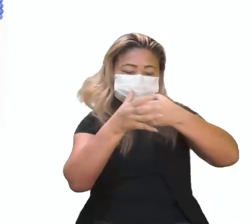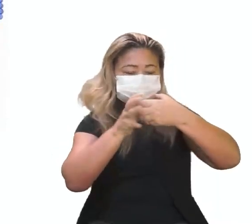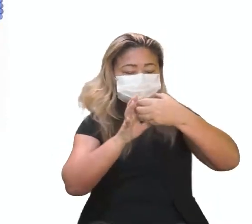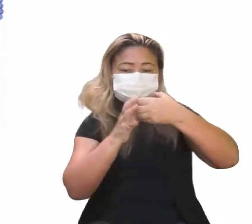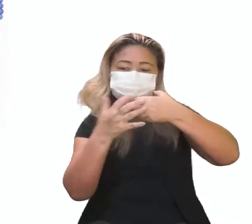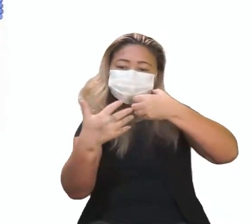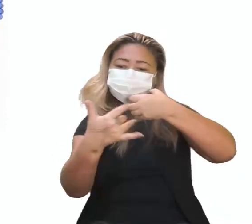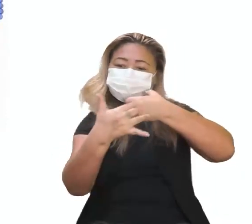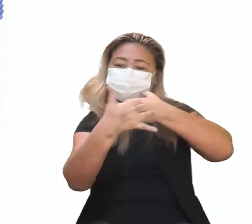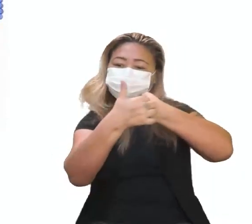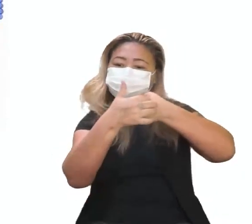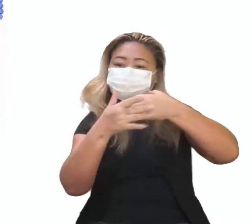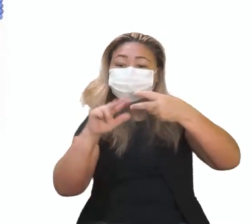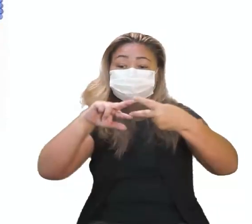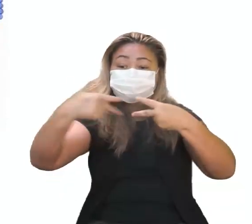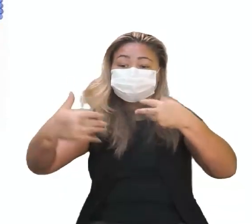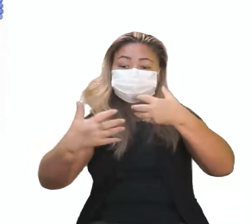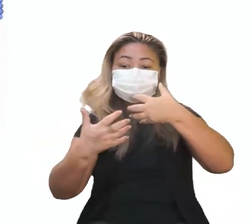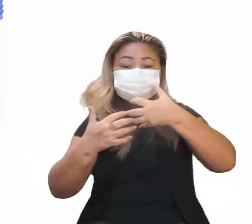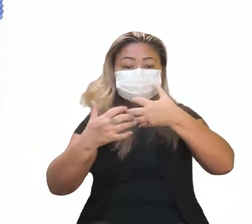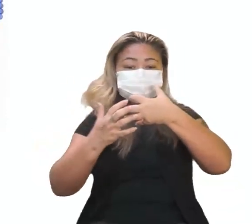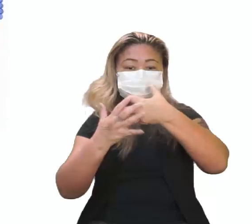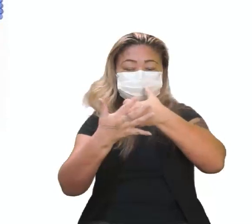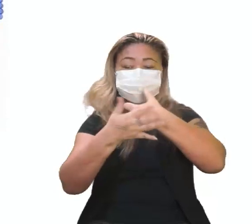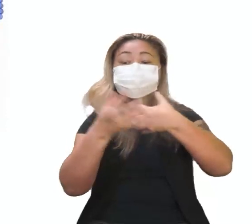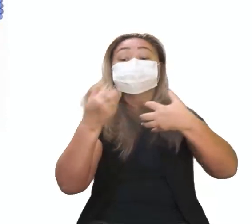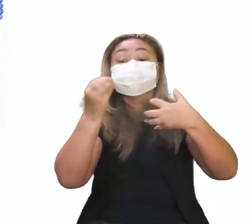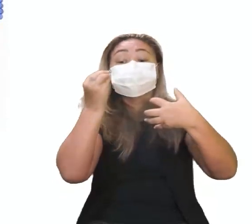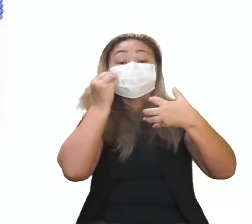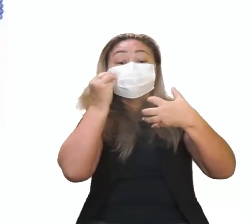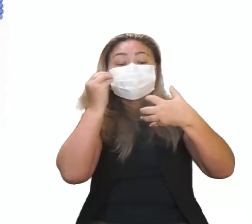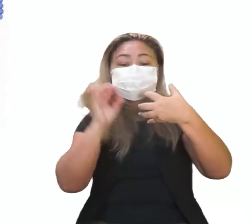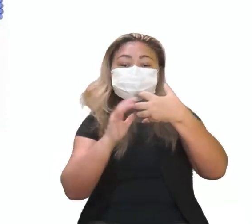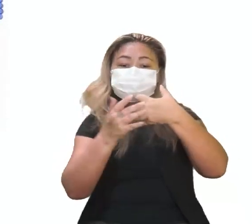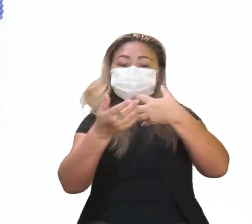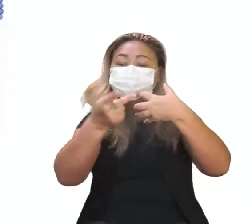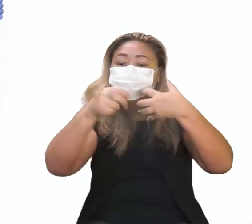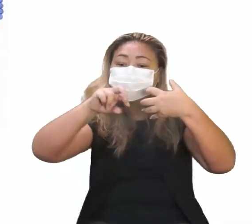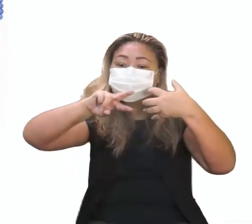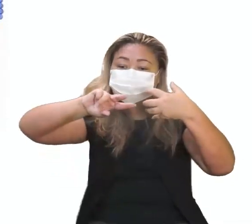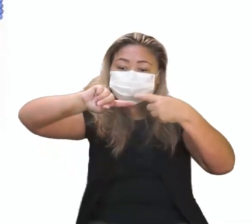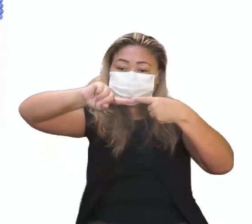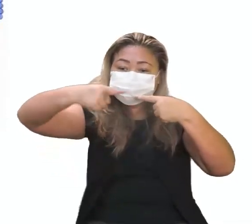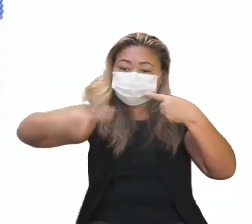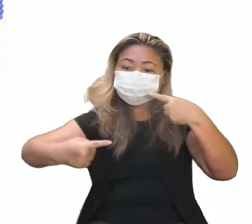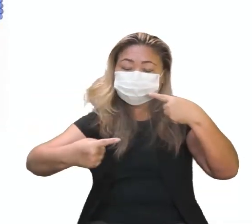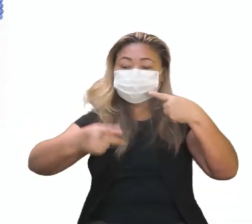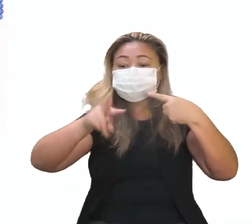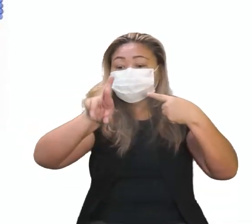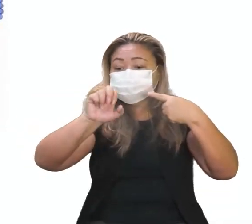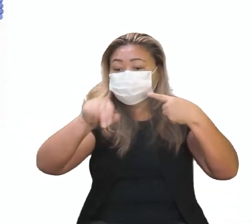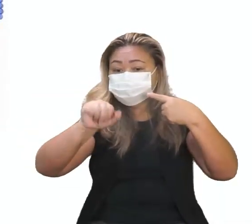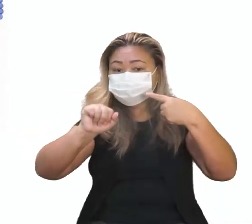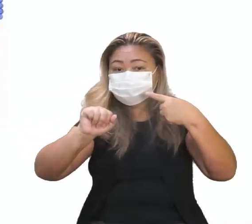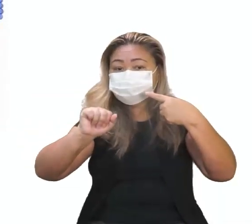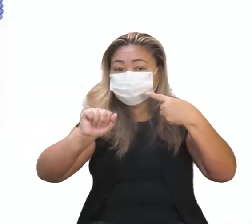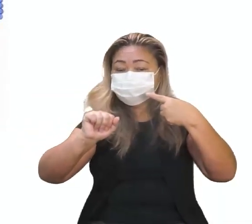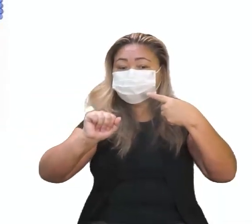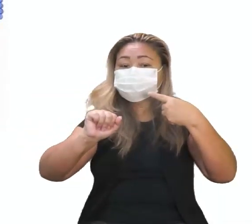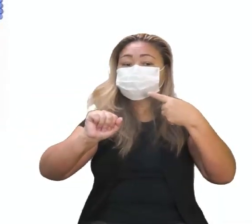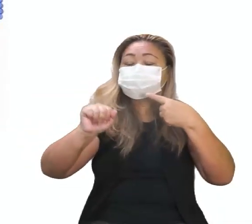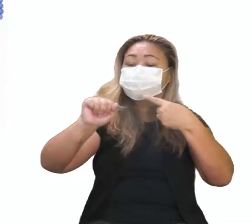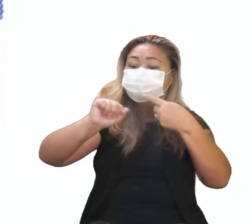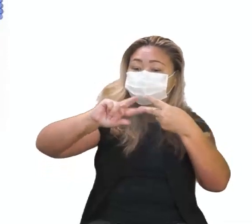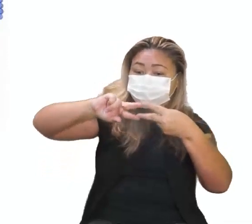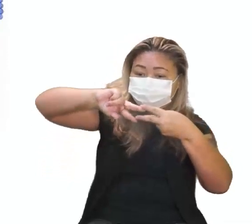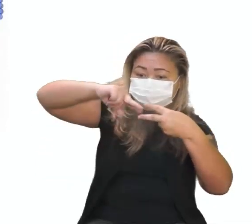fez nesse experimento? O a gente fez? Não, o que eles fizeram no experimento, né? Pegaram o RNA A, pegaram a